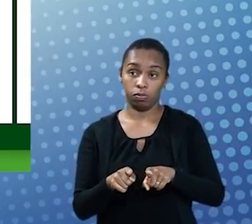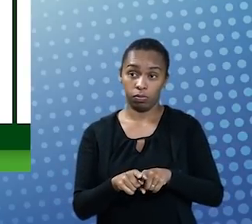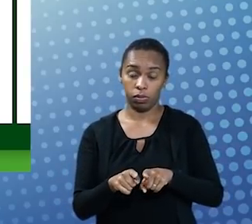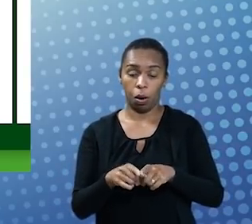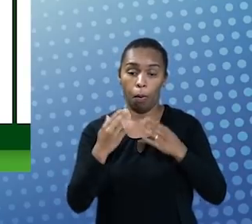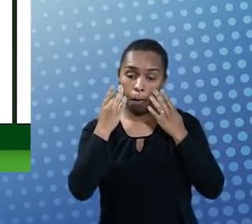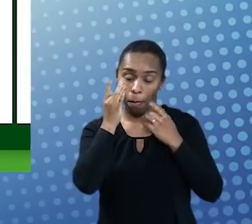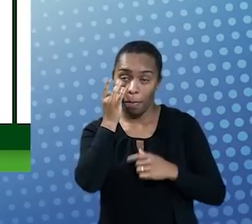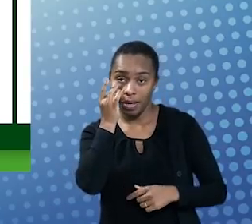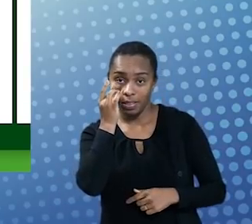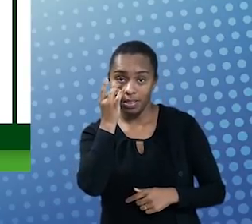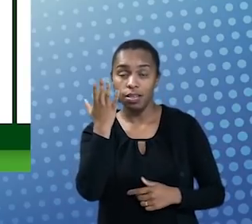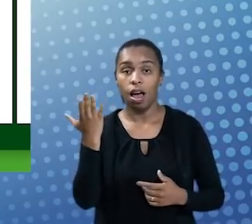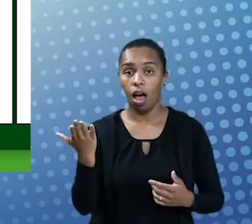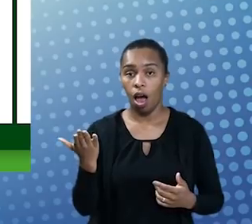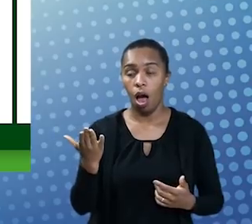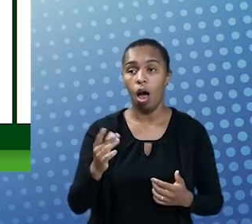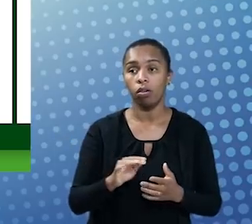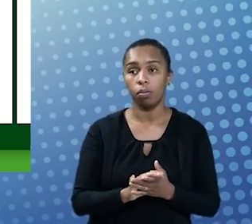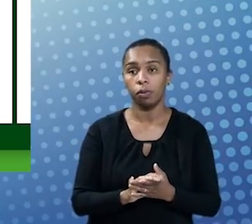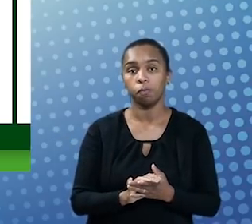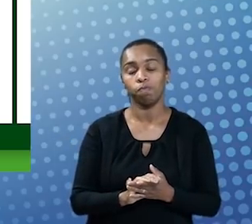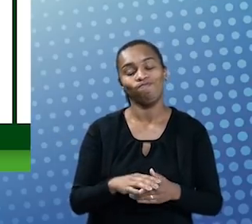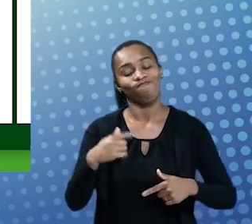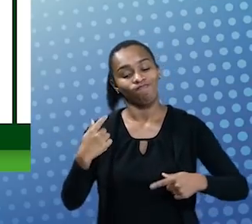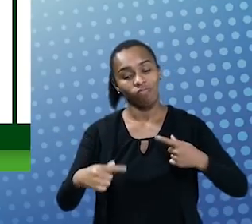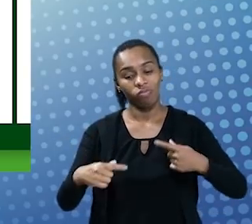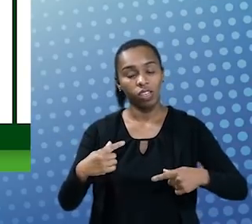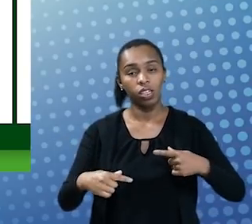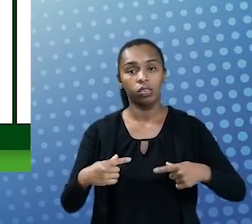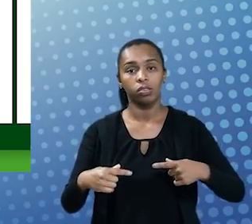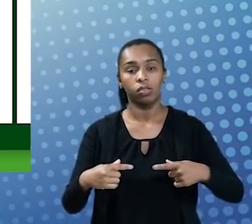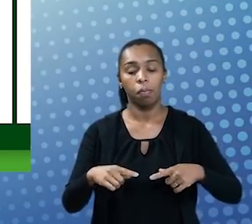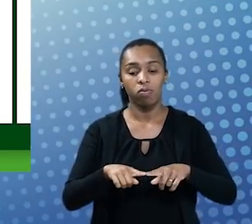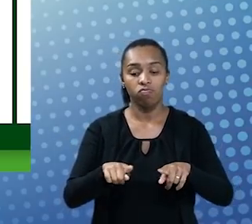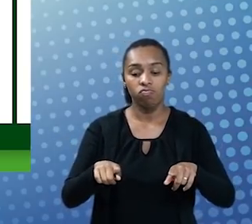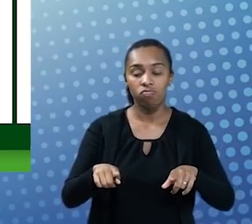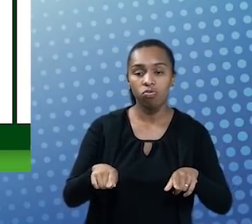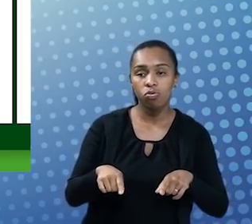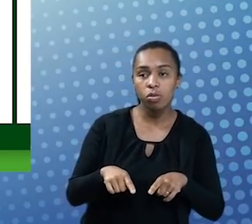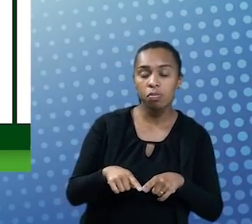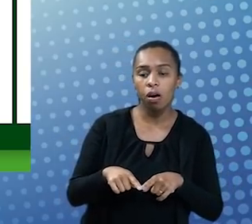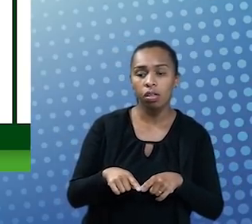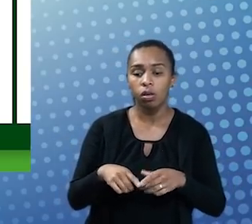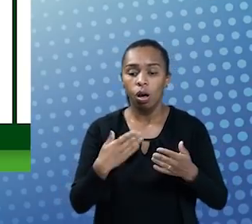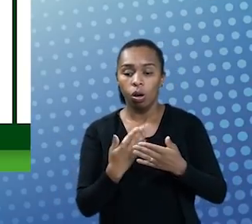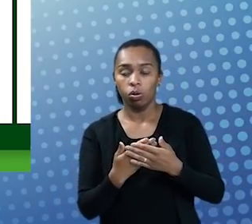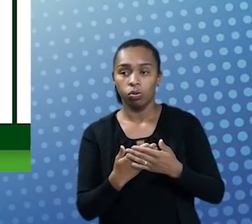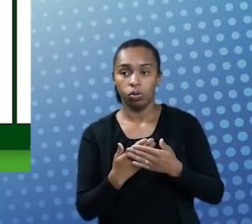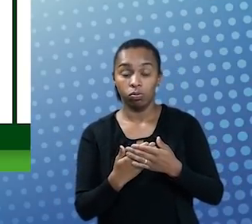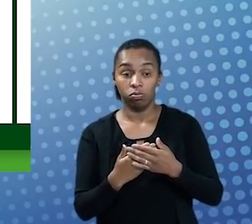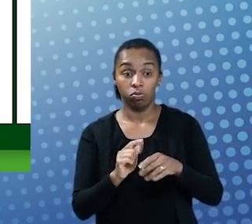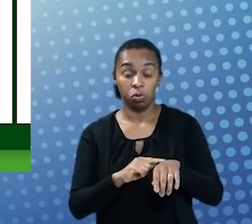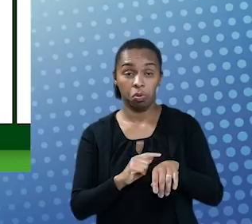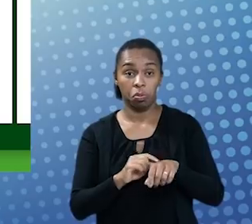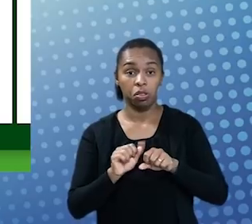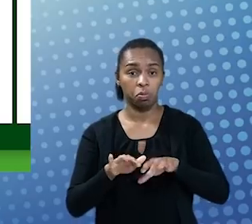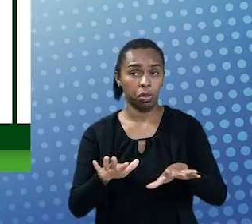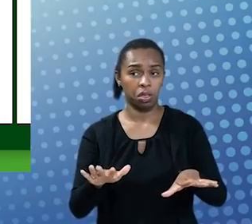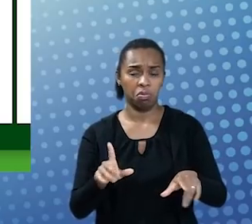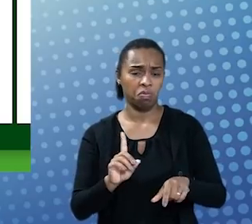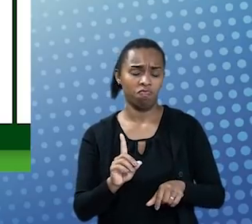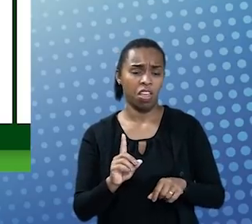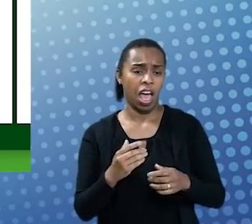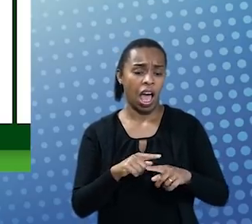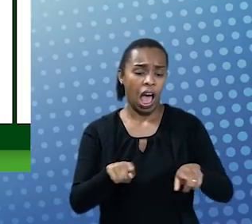e o presencial. E, ali, esse debate do espaço, veja que os nossos estudantes, em tempos de pandemia, não estão